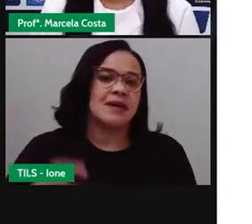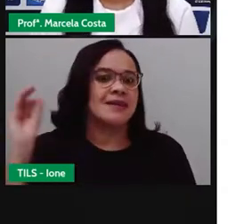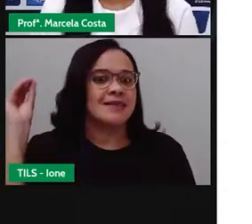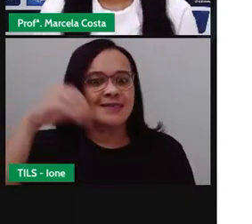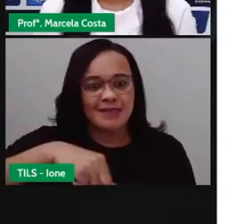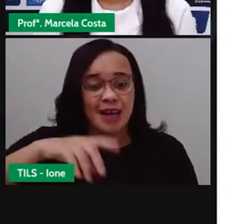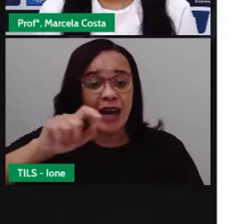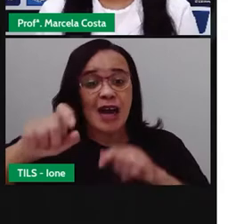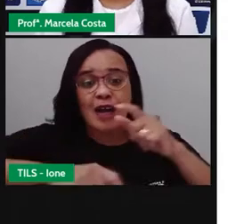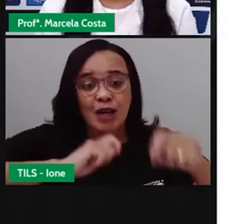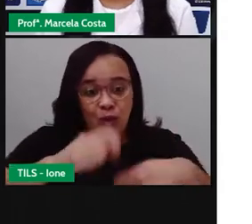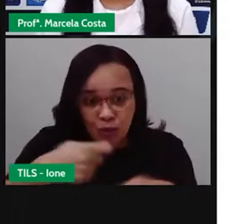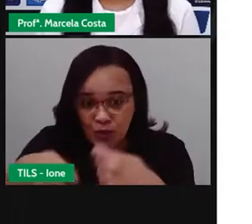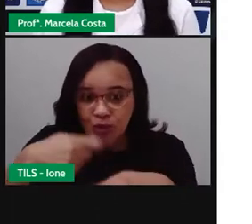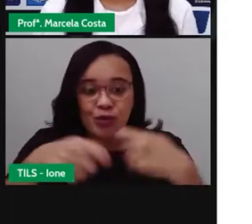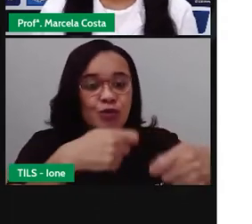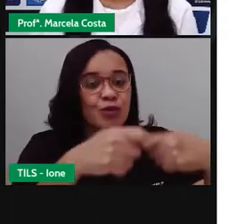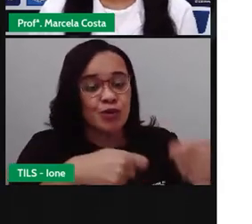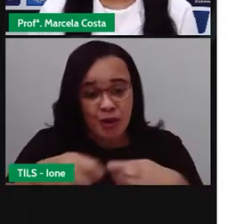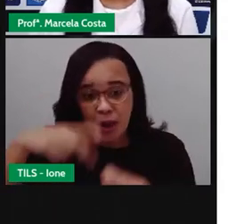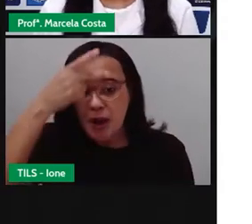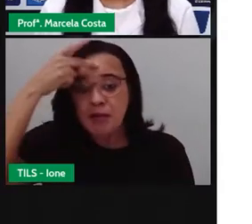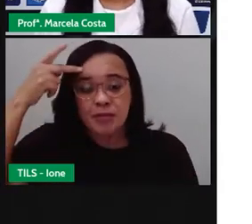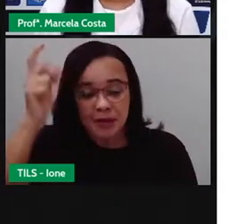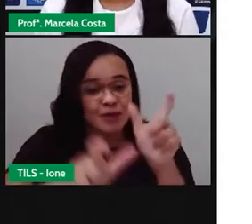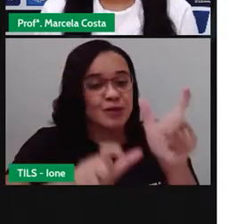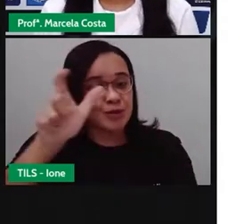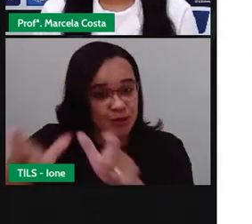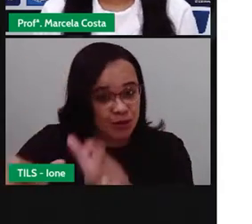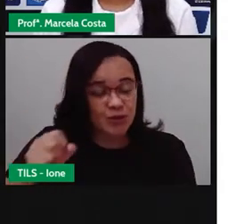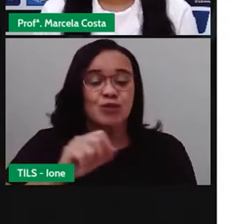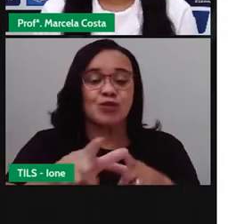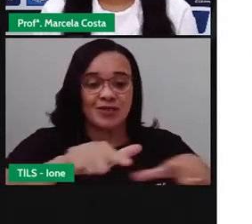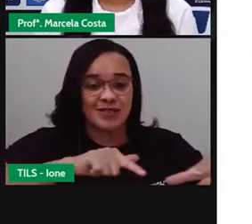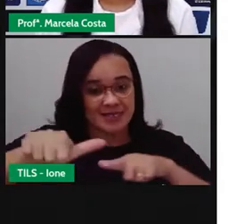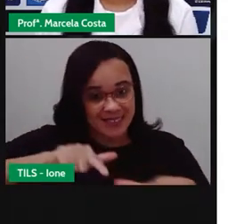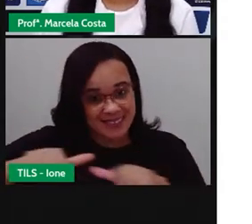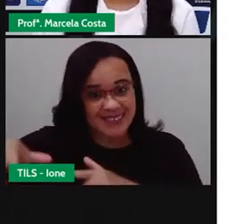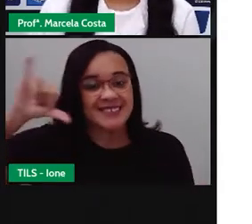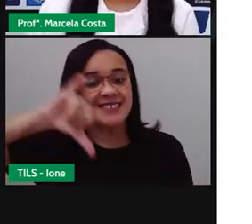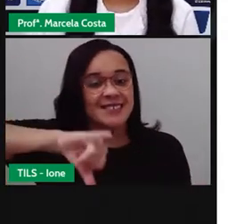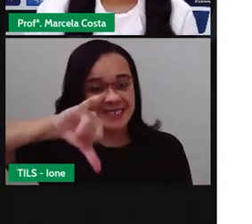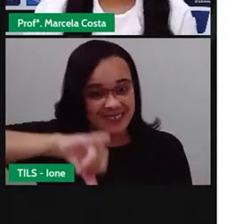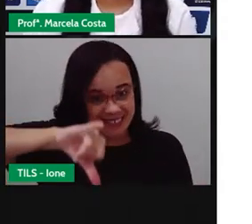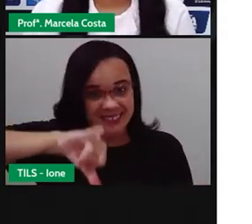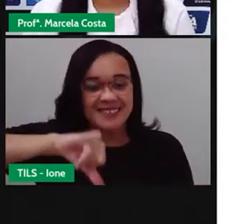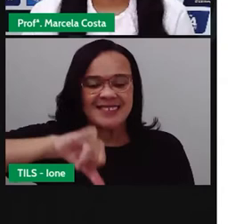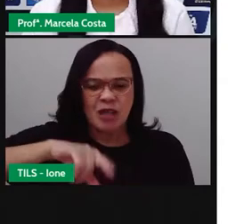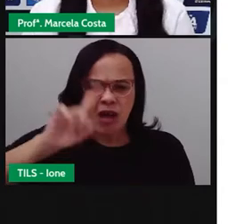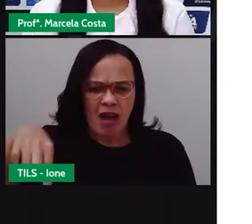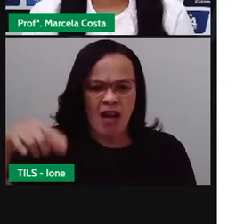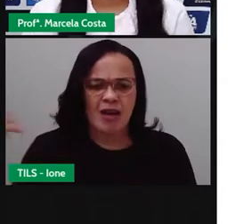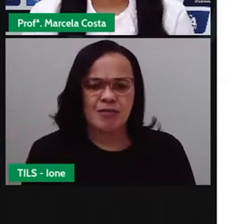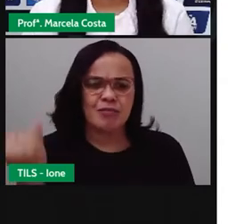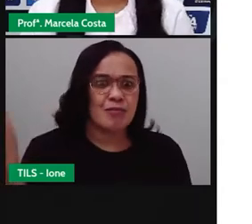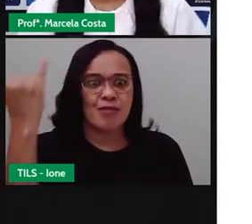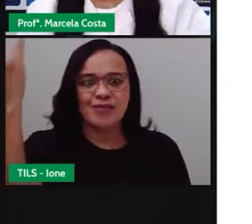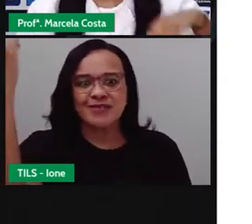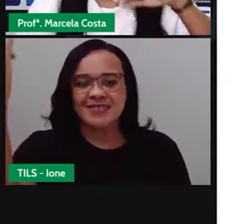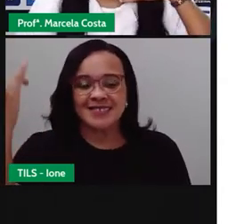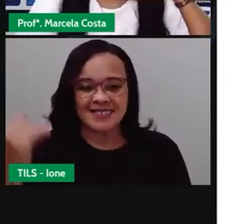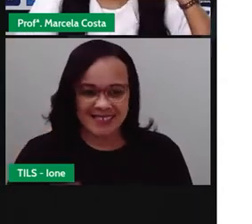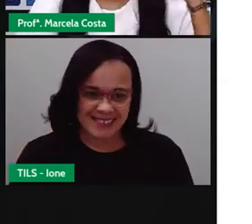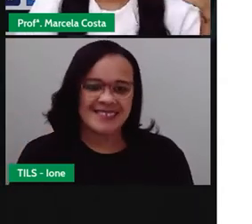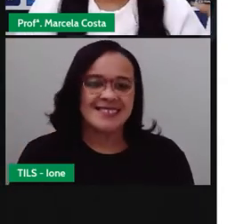pelos feirantes do centro de abastecimento. Então, vimos como é importante para a nossa economia